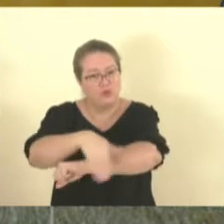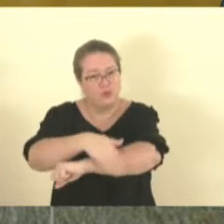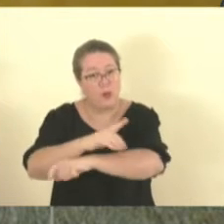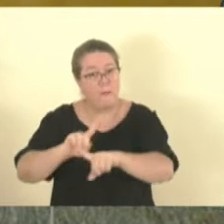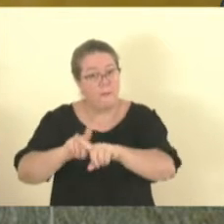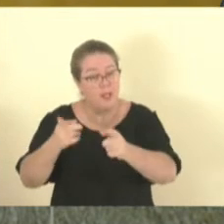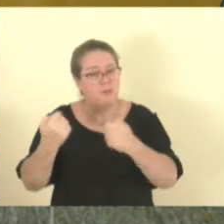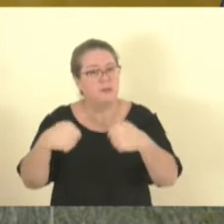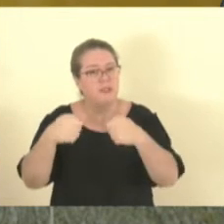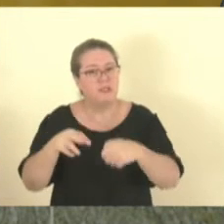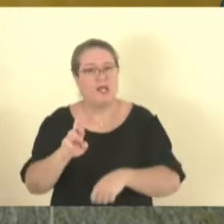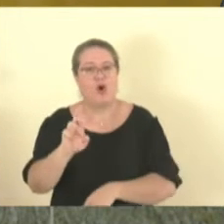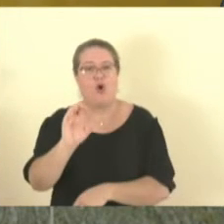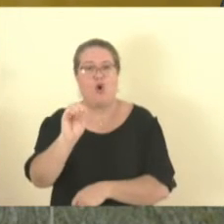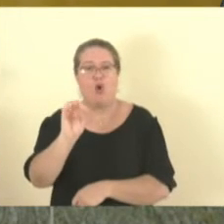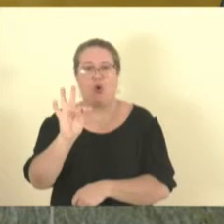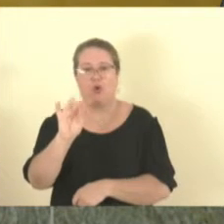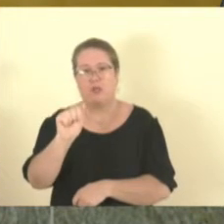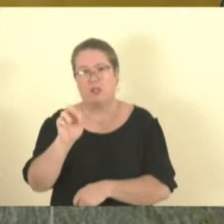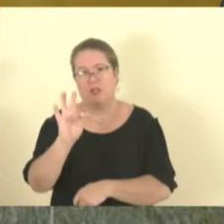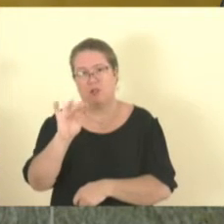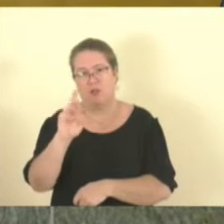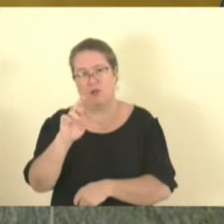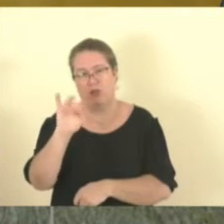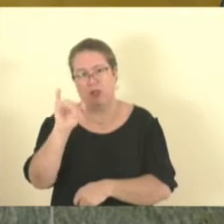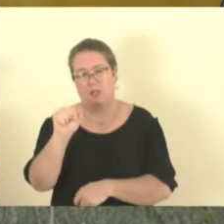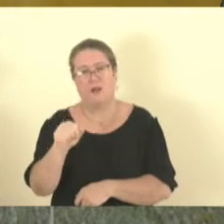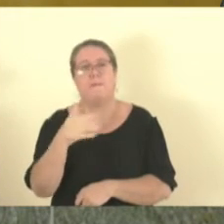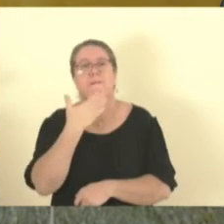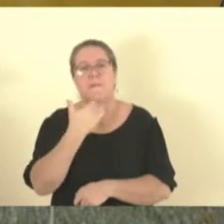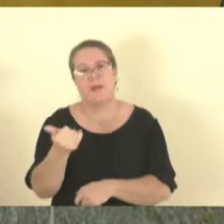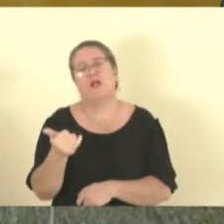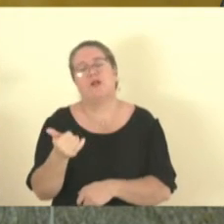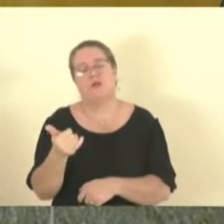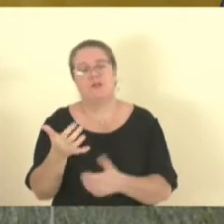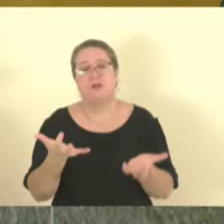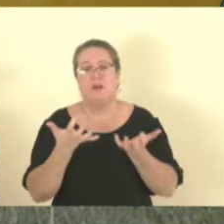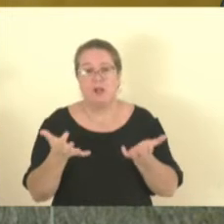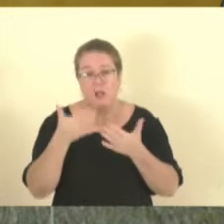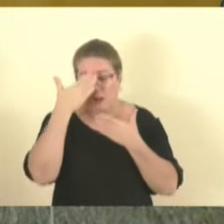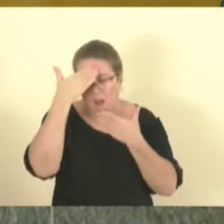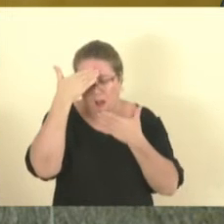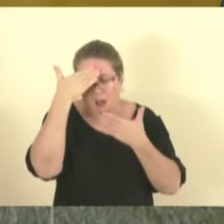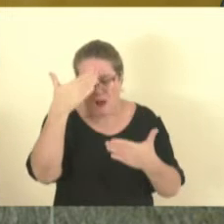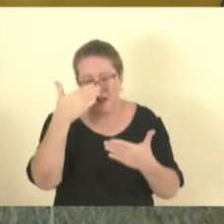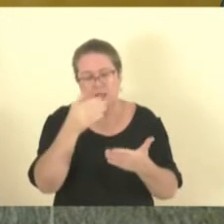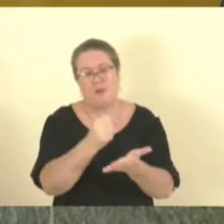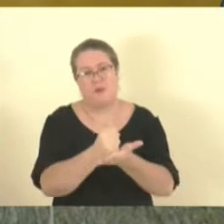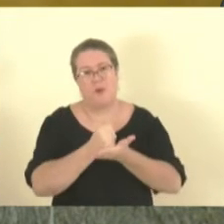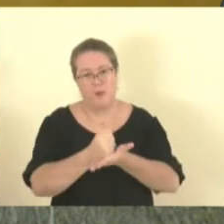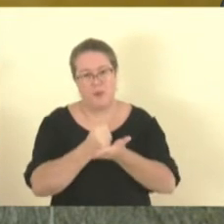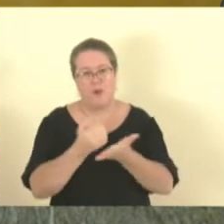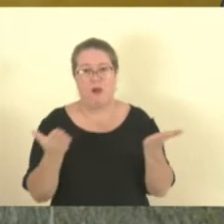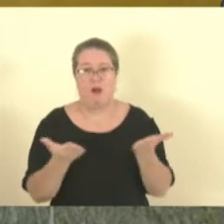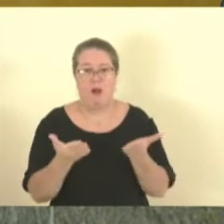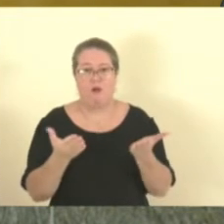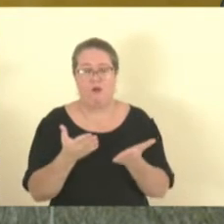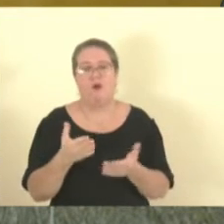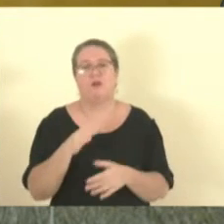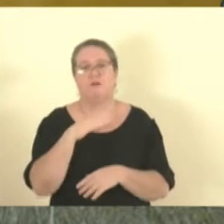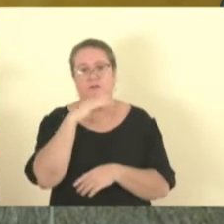não foi iniciada. Mas, de qualquer forma, eu quero agradecer a você pelo apoio. Com a palavra, deputado Capitão Assunção.